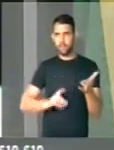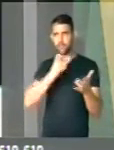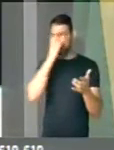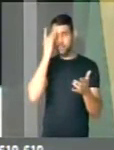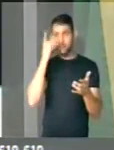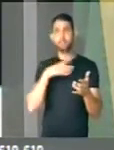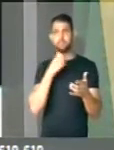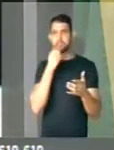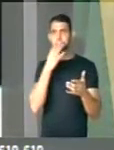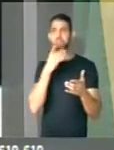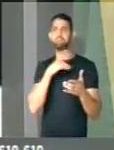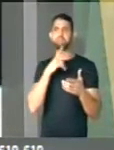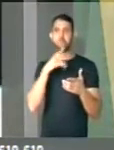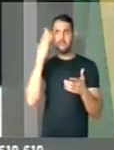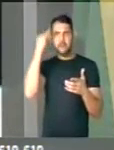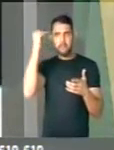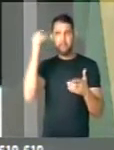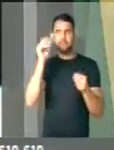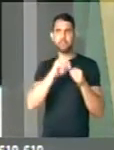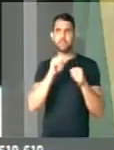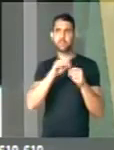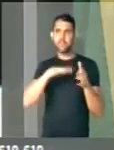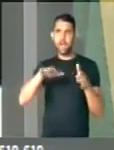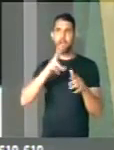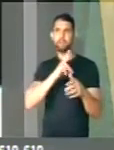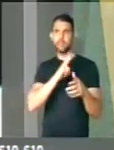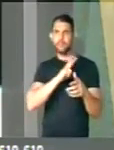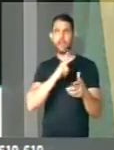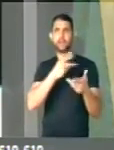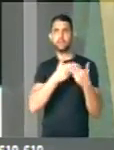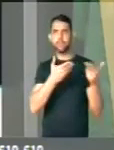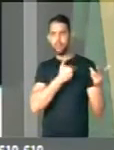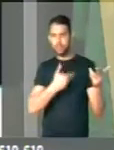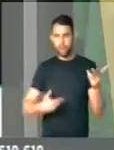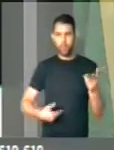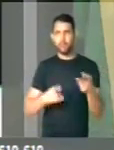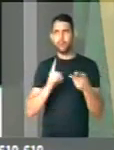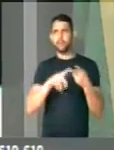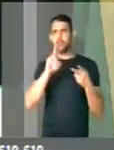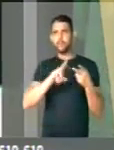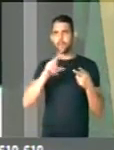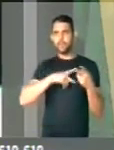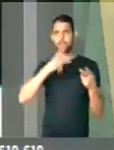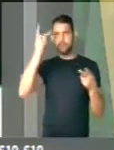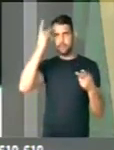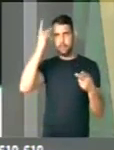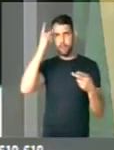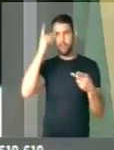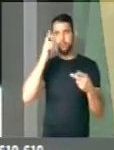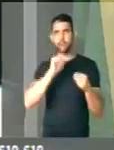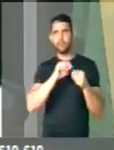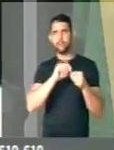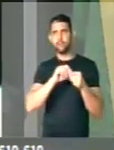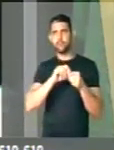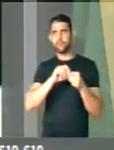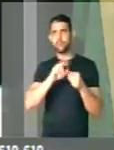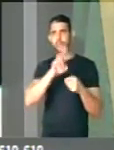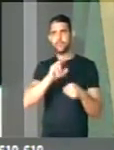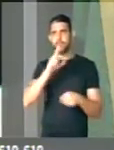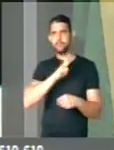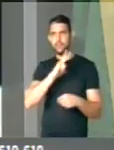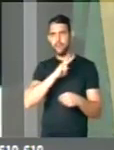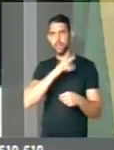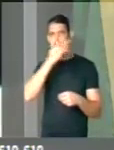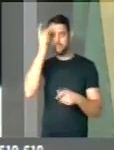notáveis da academia, do setor privado, do setor público, da Universidade de São Paulo, universidades privadas,